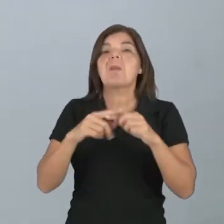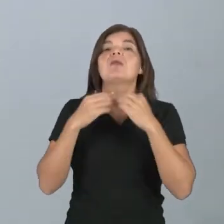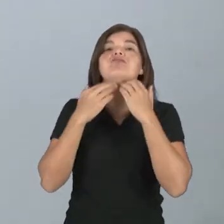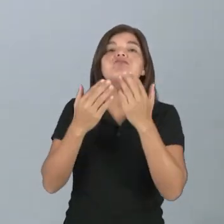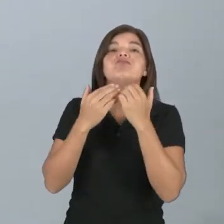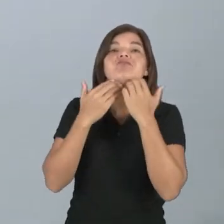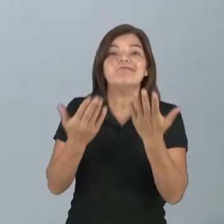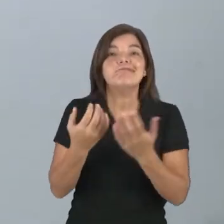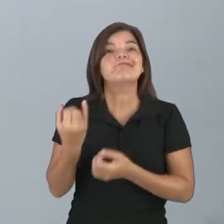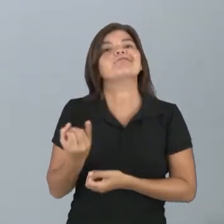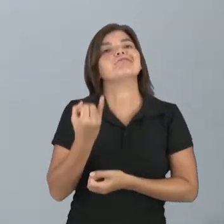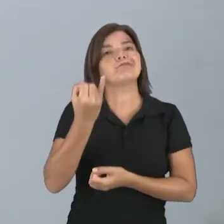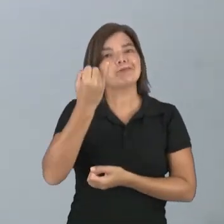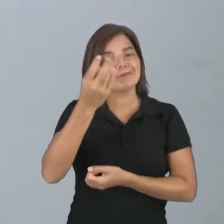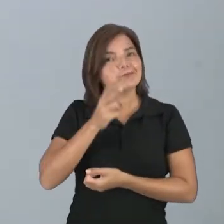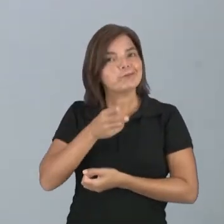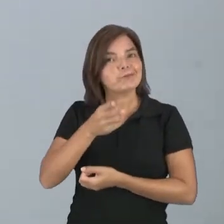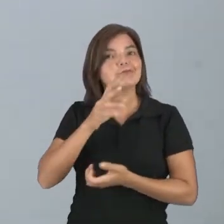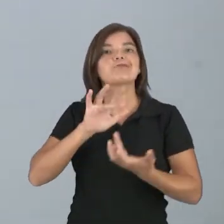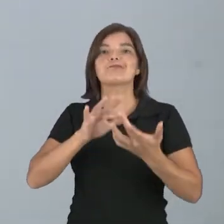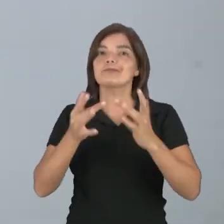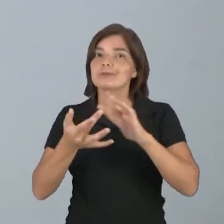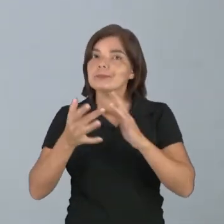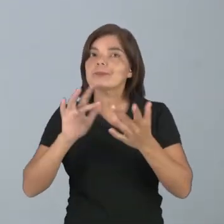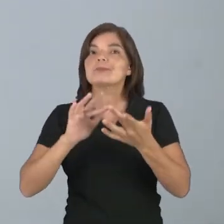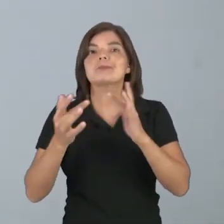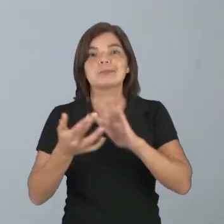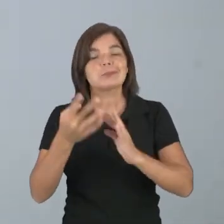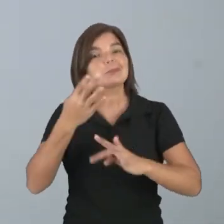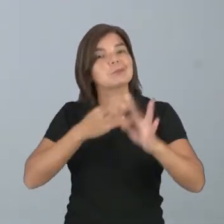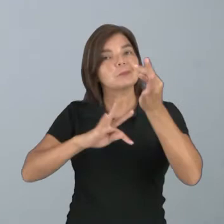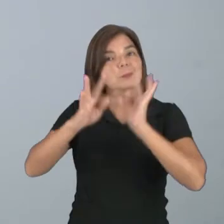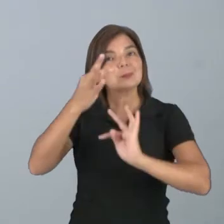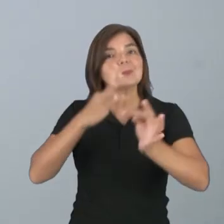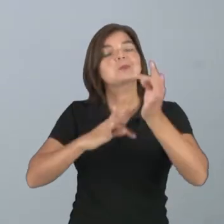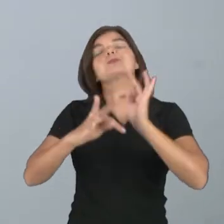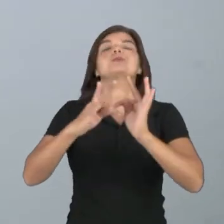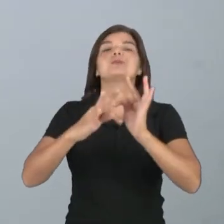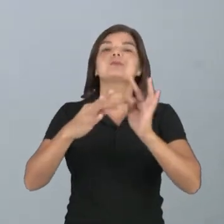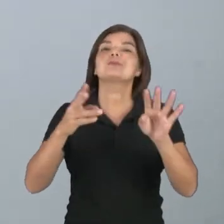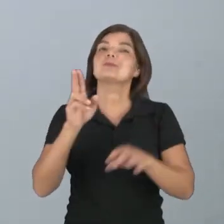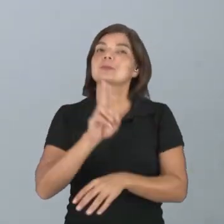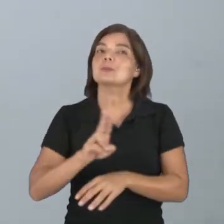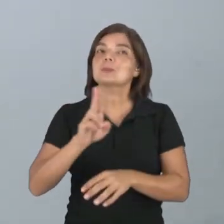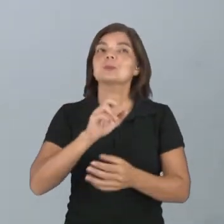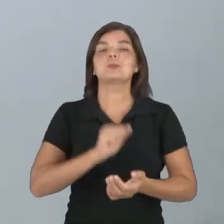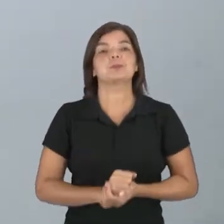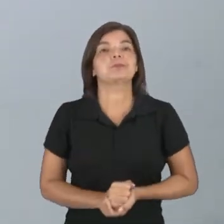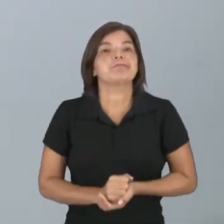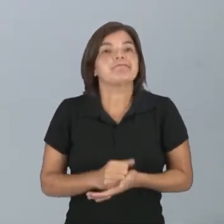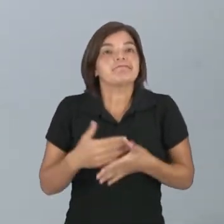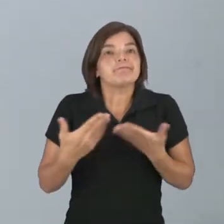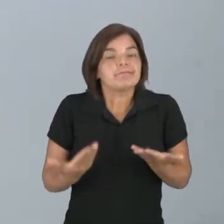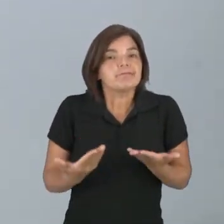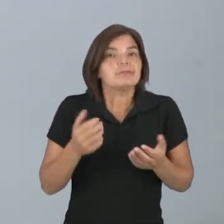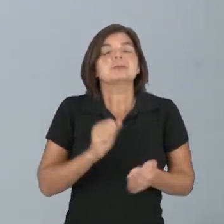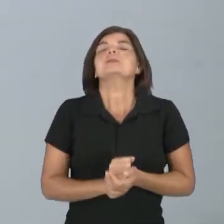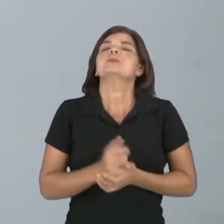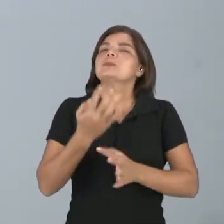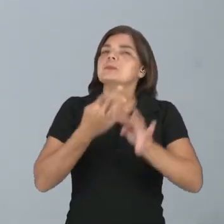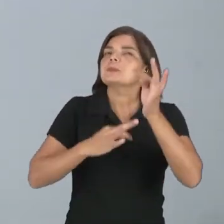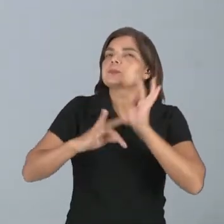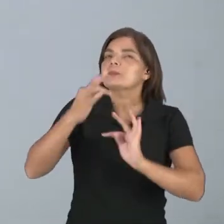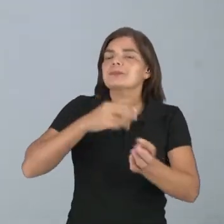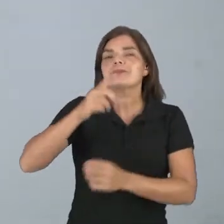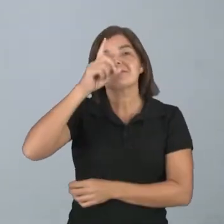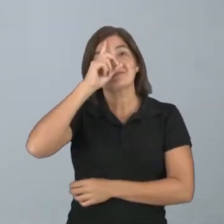estão nem aí. O importante é manter o contato com a tecnologia que está na sua mão. Bom, quanto à tecnologia